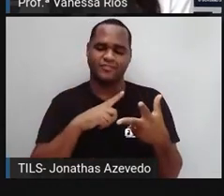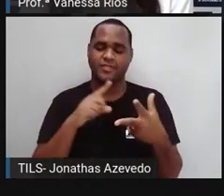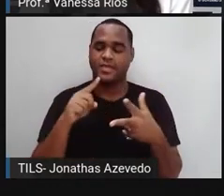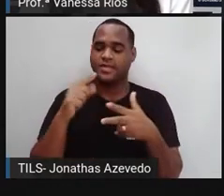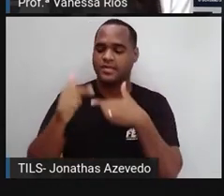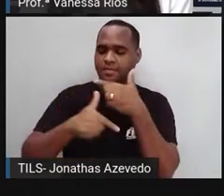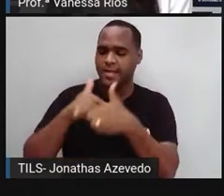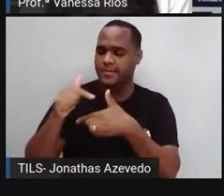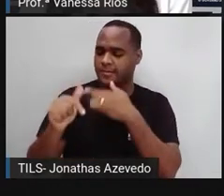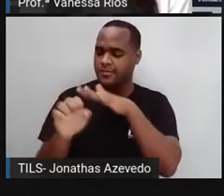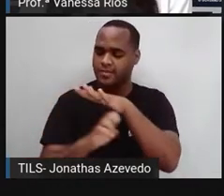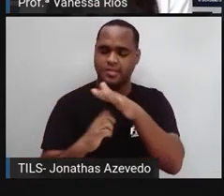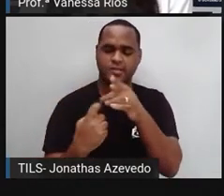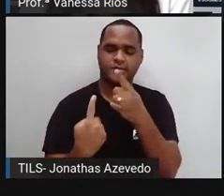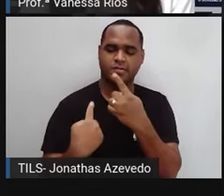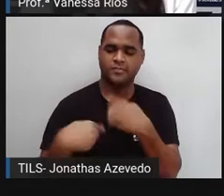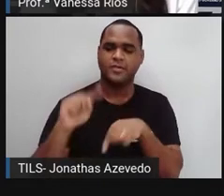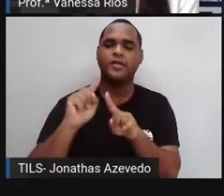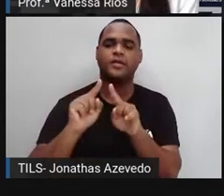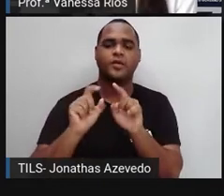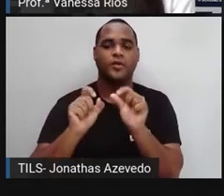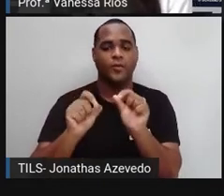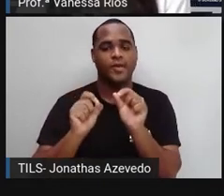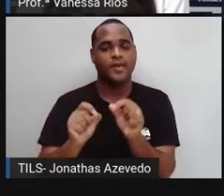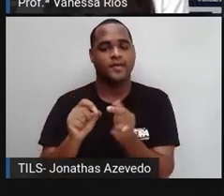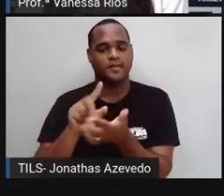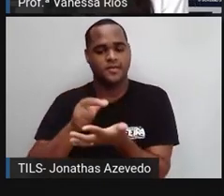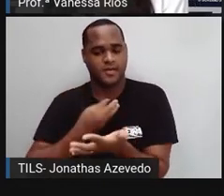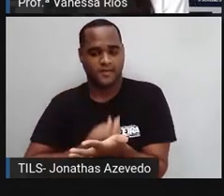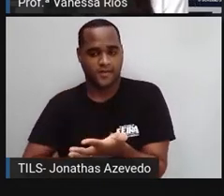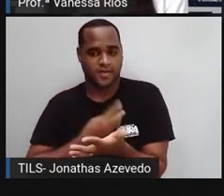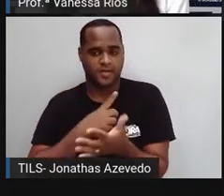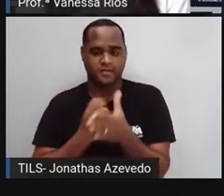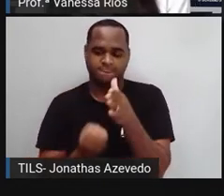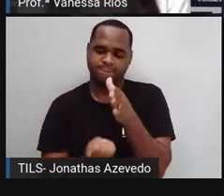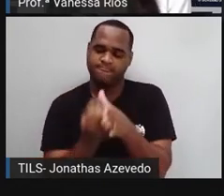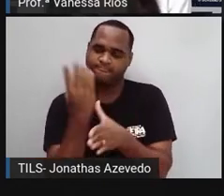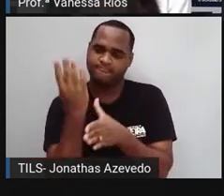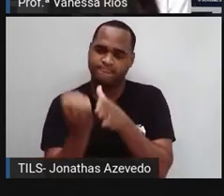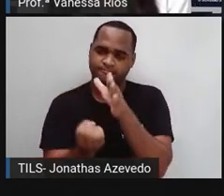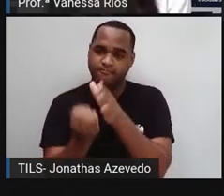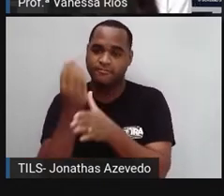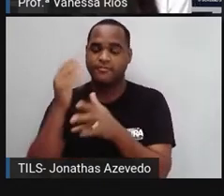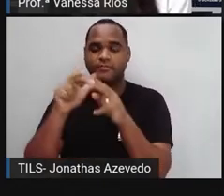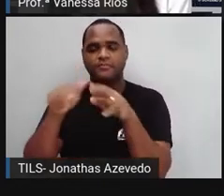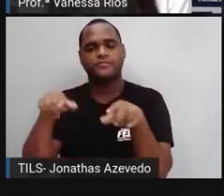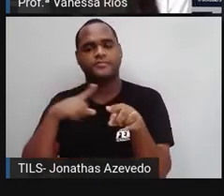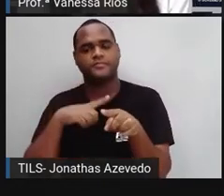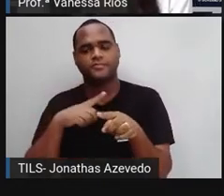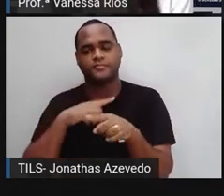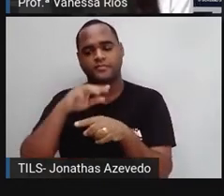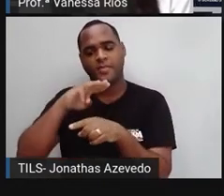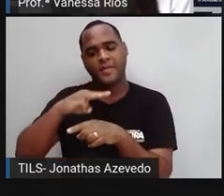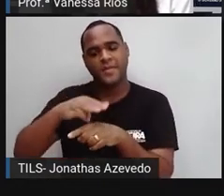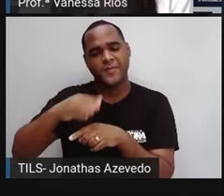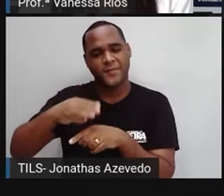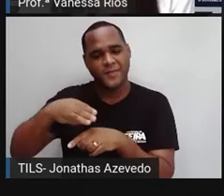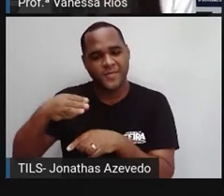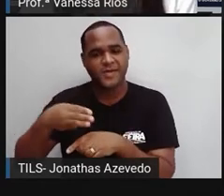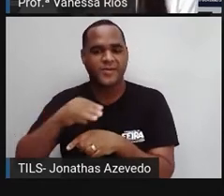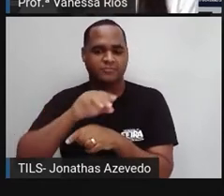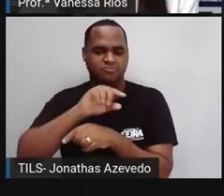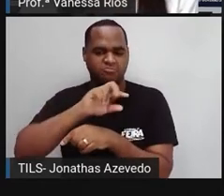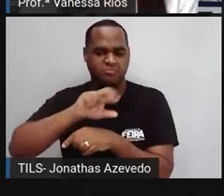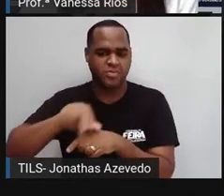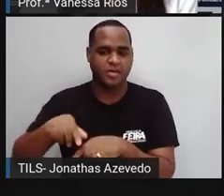ações aí empreendedoras, de investimento, de criação, que arrecadam aí milhões e milhões de dólares